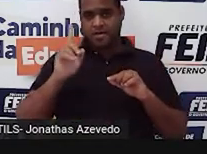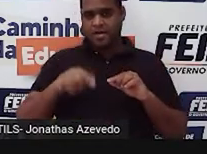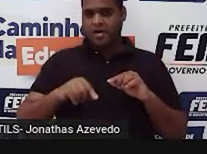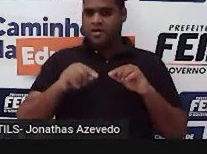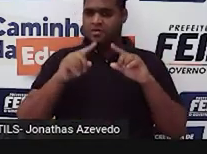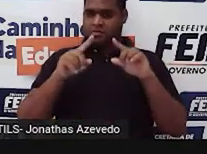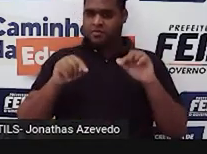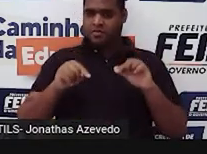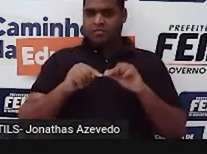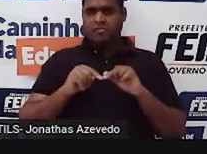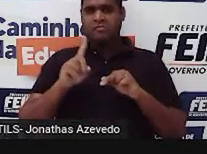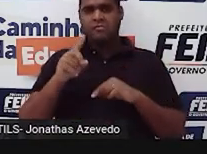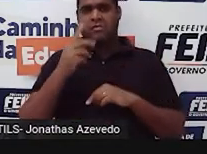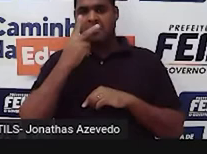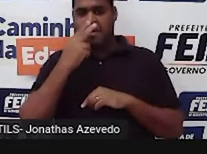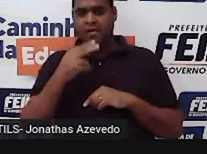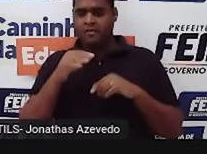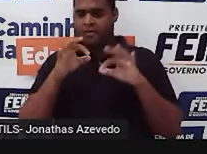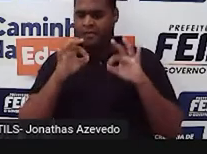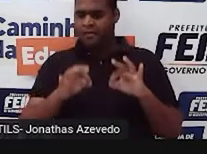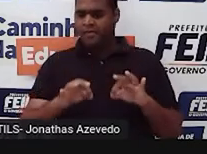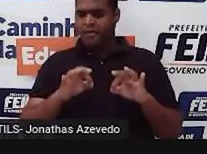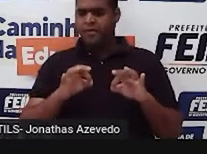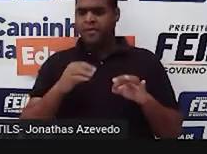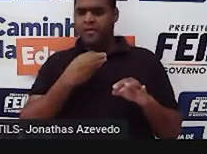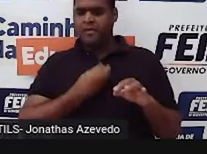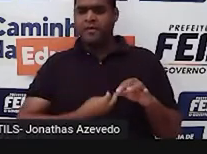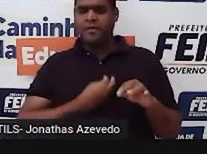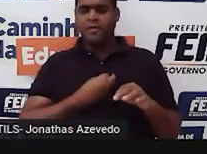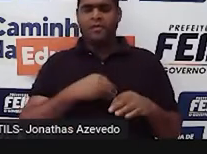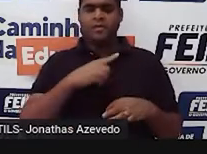polígono mais rígido que existe, tá